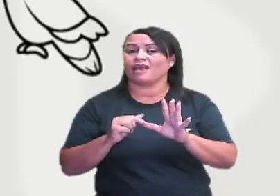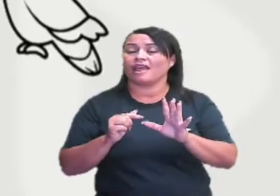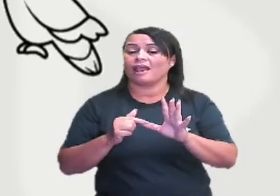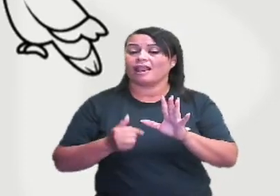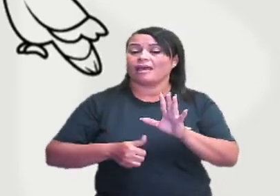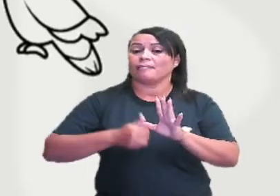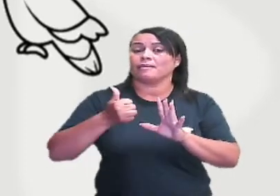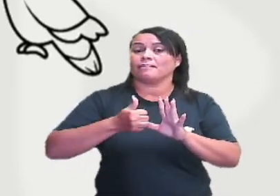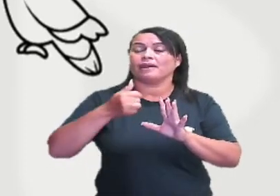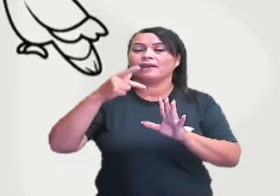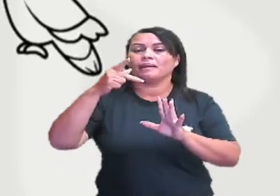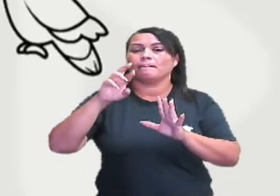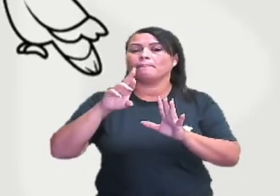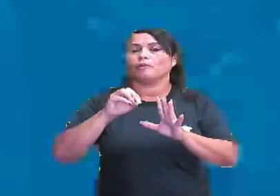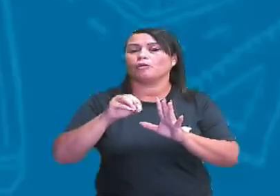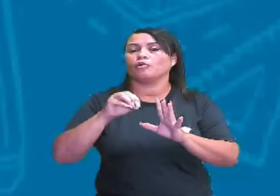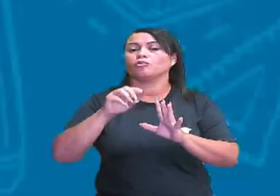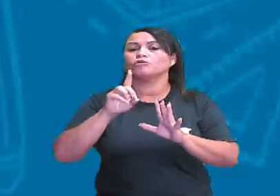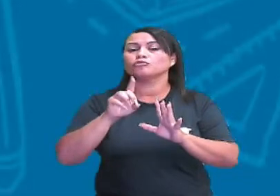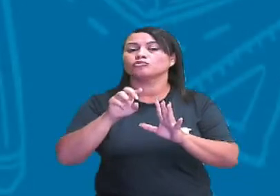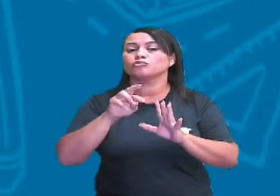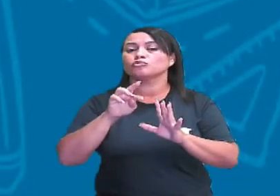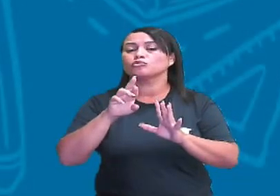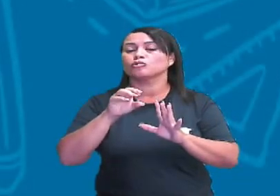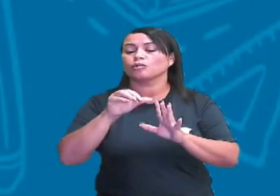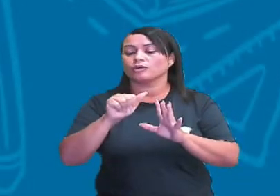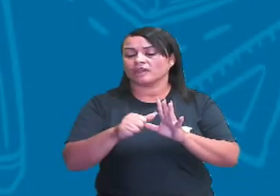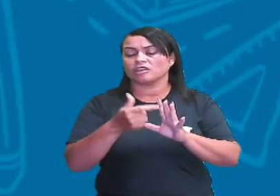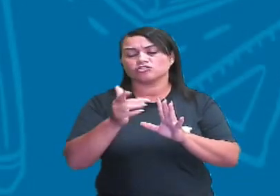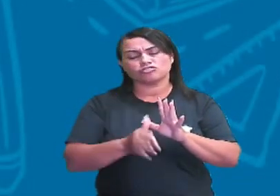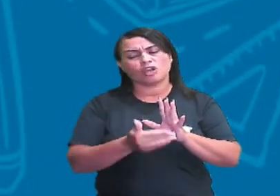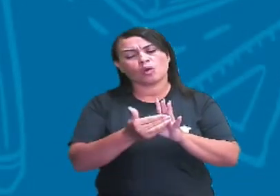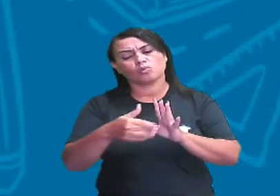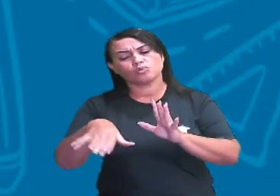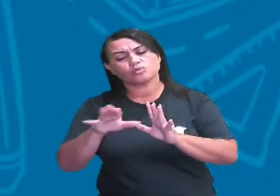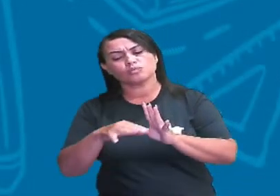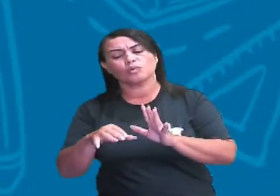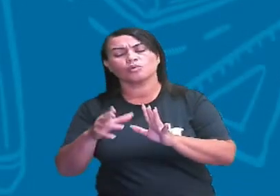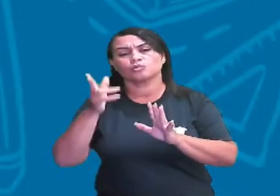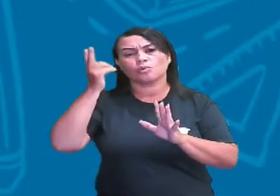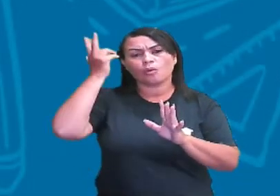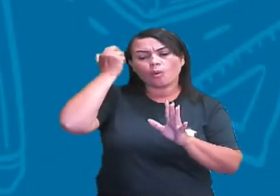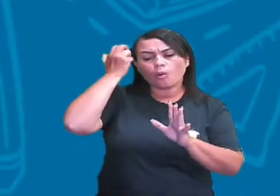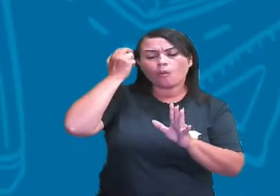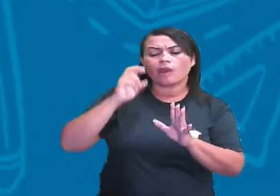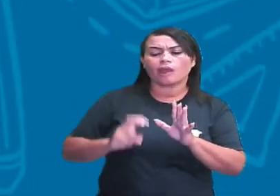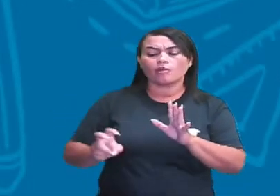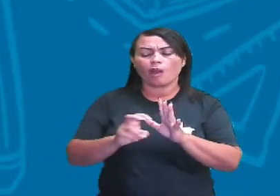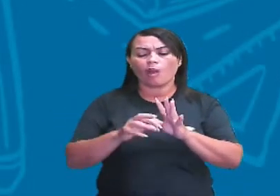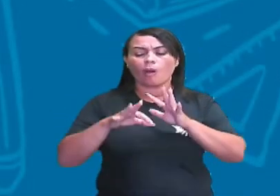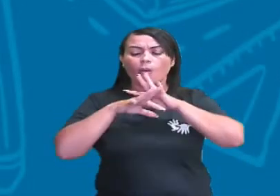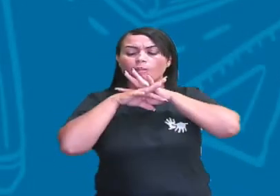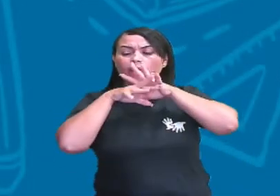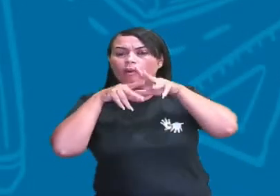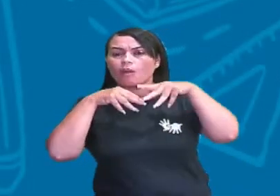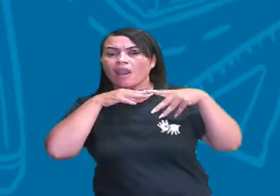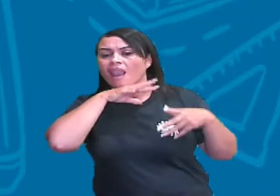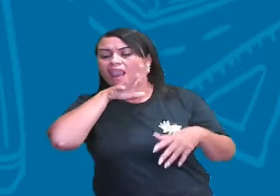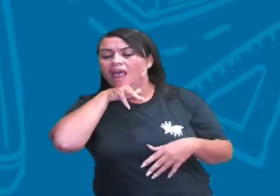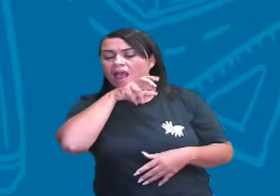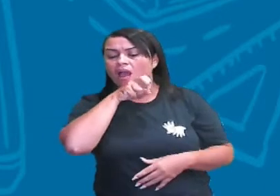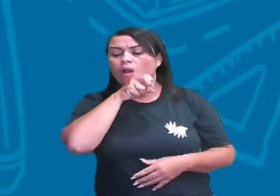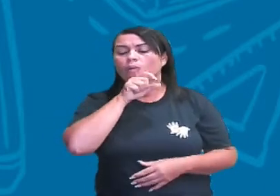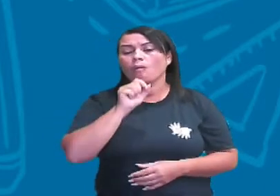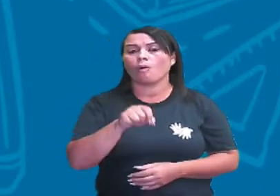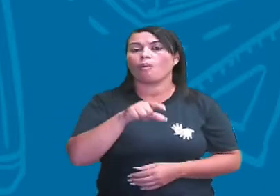uma produtora, não é verdade? Já os animais, né? O coelho, a cobra, o leão ou a ave, elas